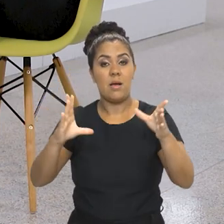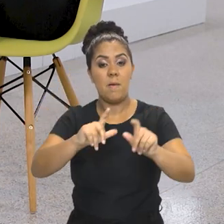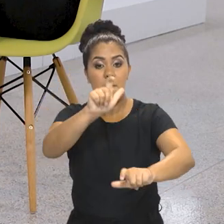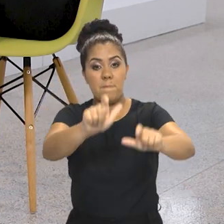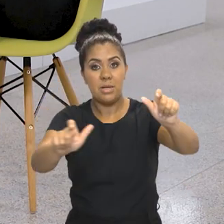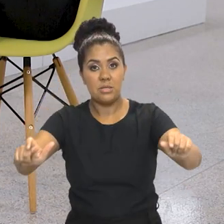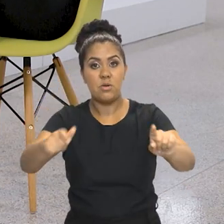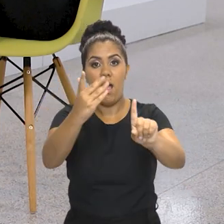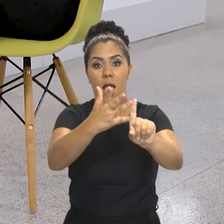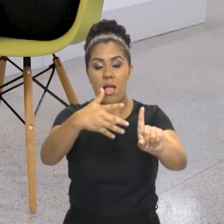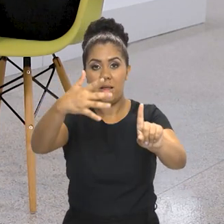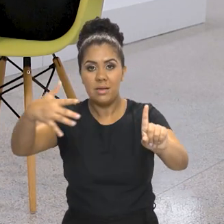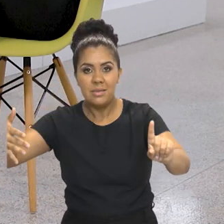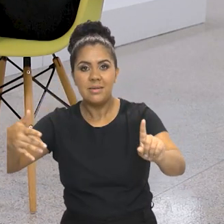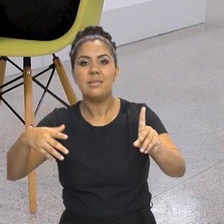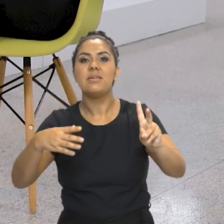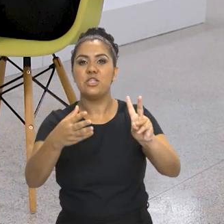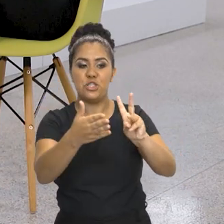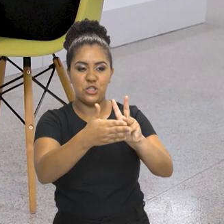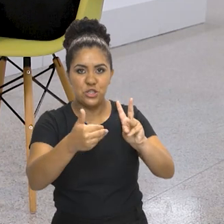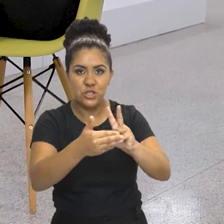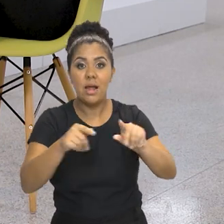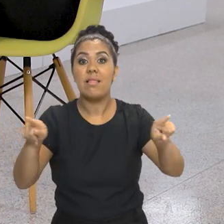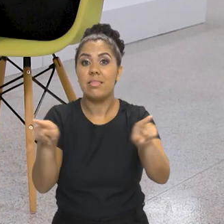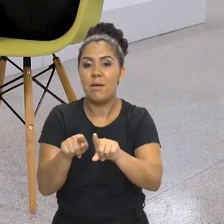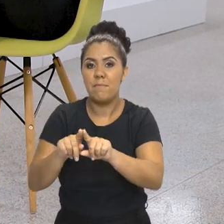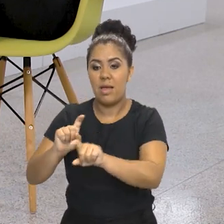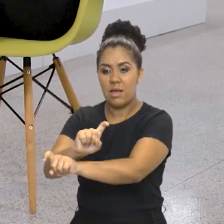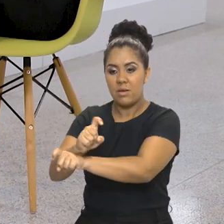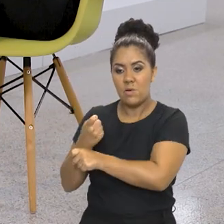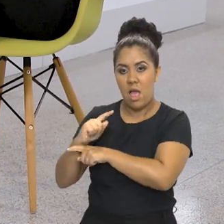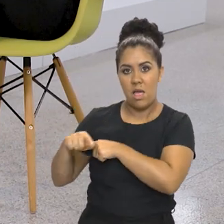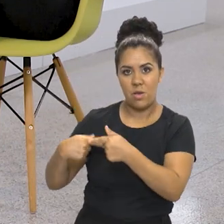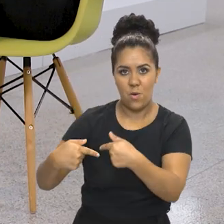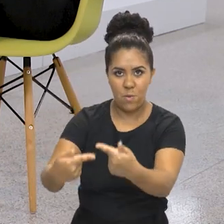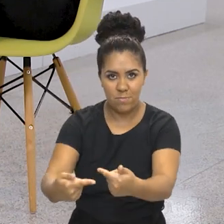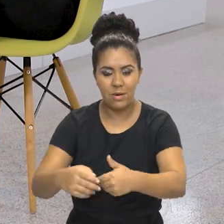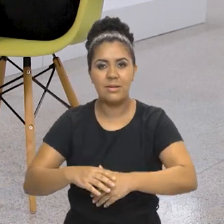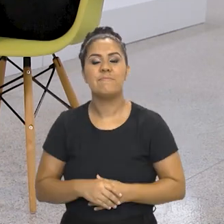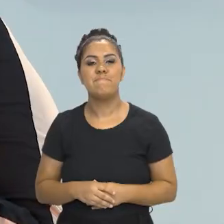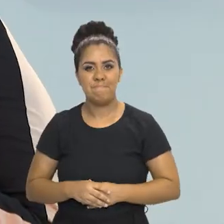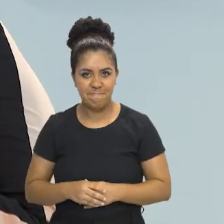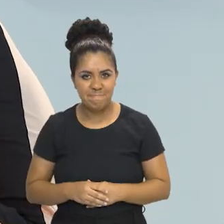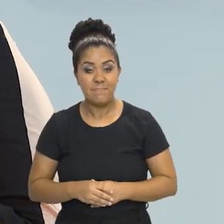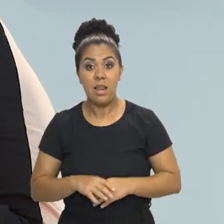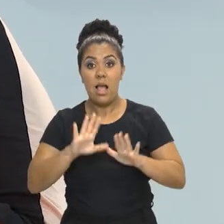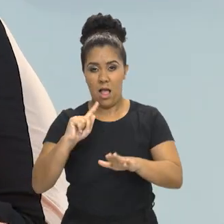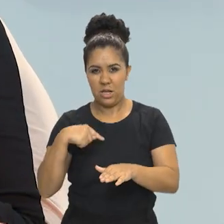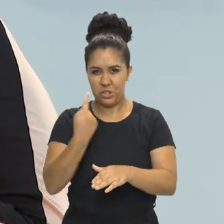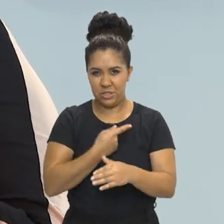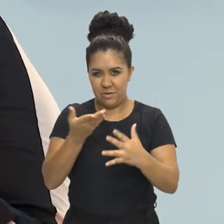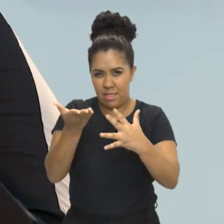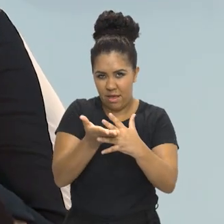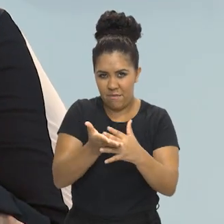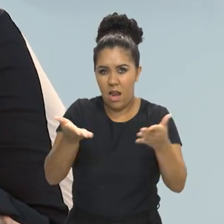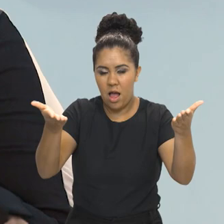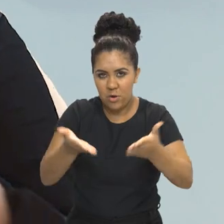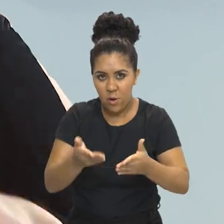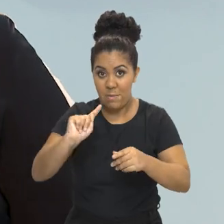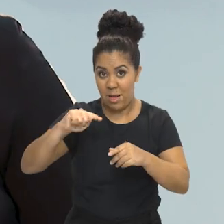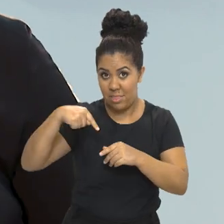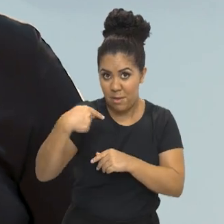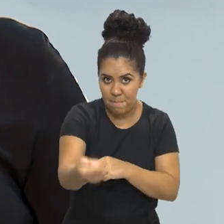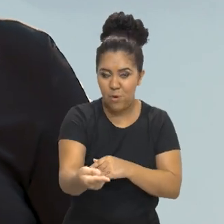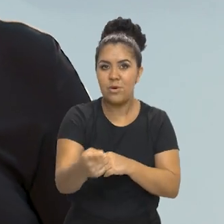Pessoas LGBT+, Indígenas e Quilombolas. Interessantíssimo. A gente vai ter que fazer um breve intervalo, mas depois do